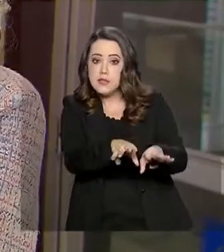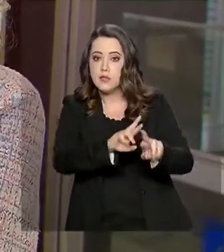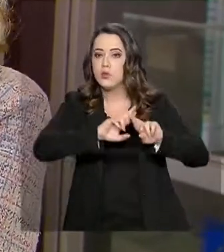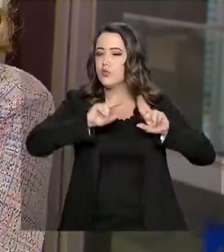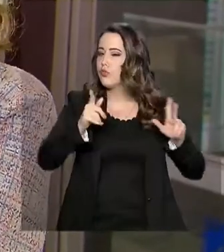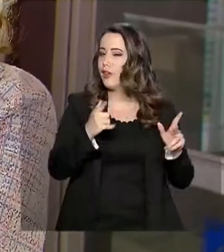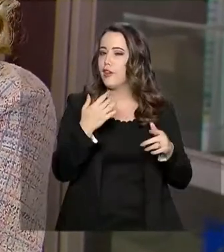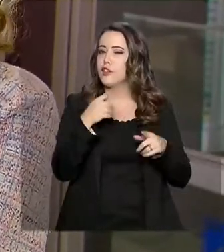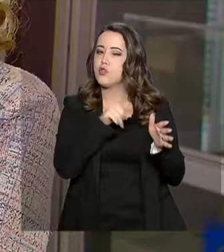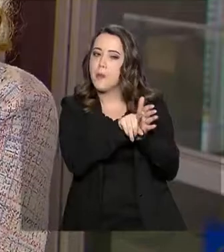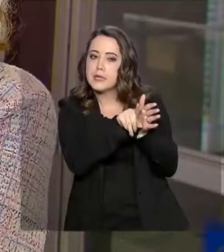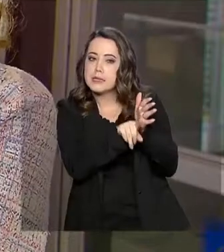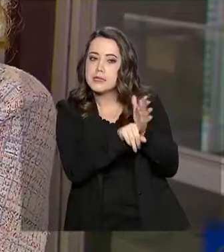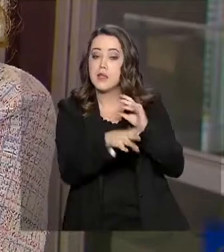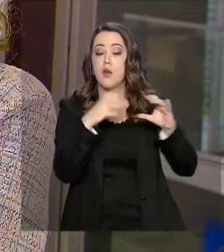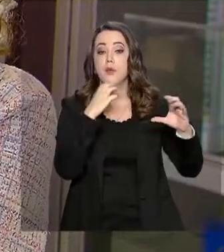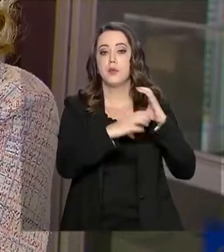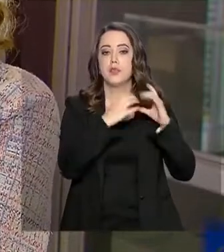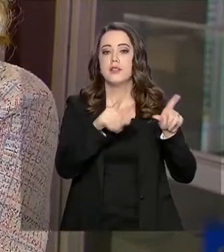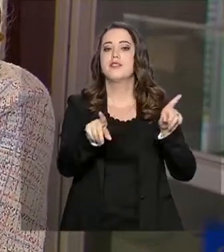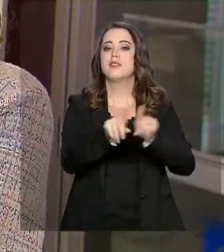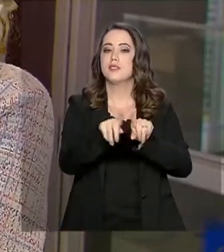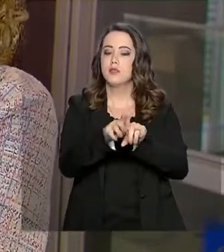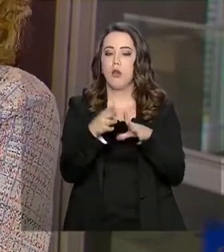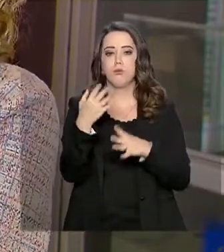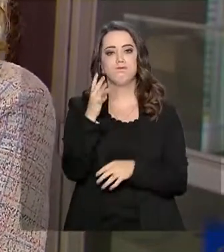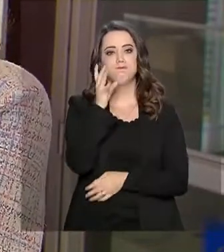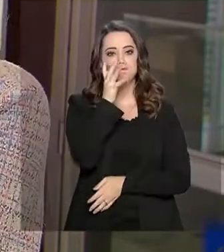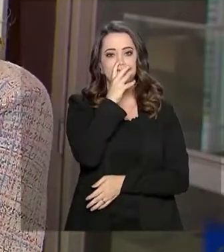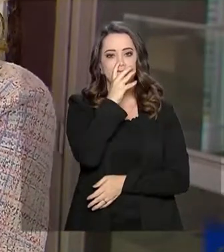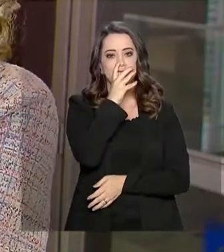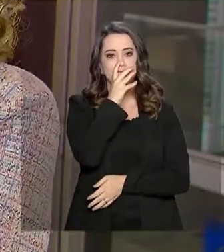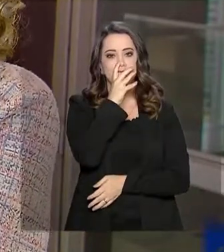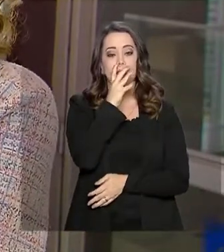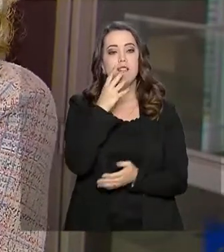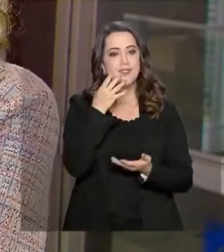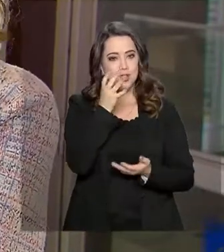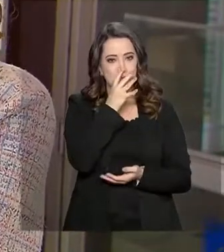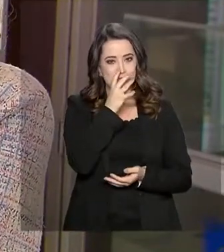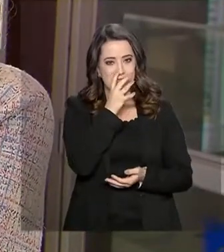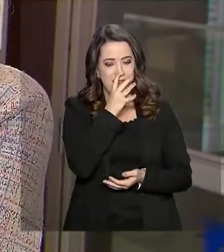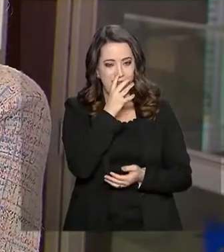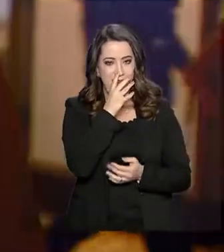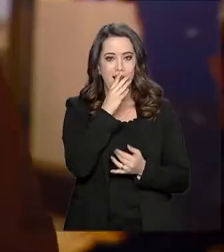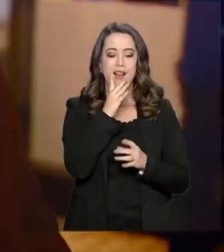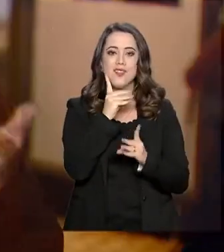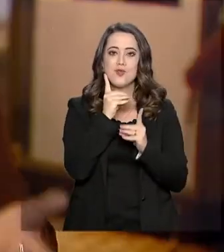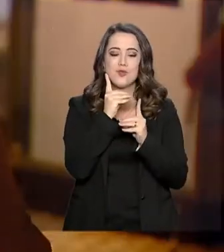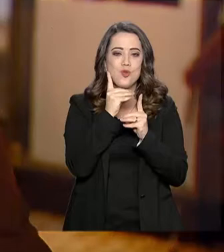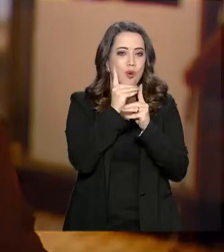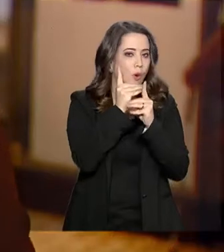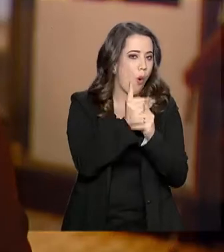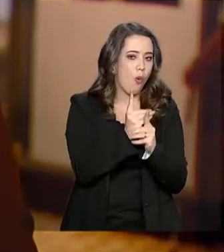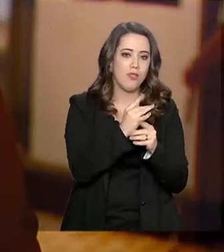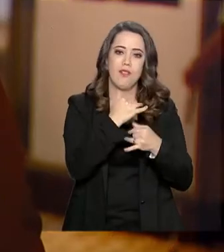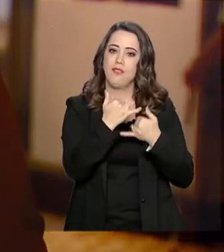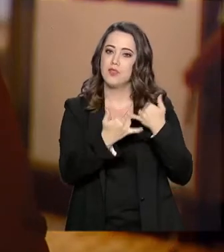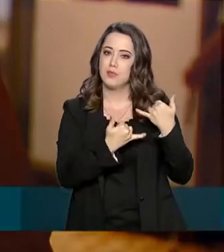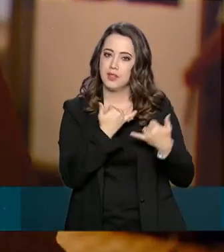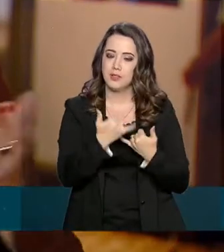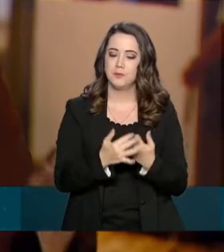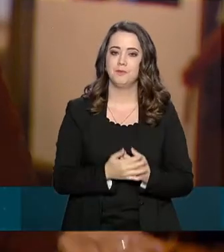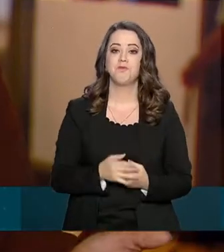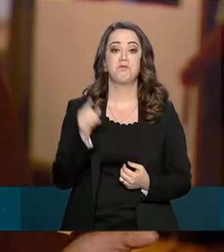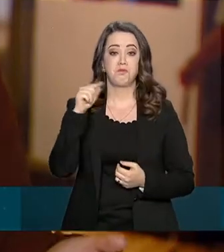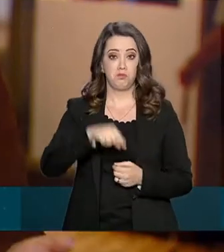pesquisa, comunicação, mas são lugares também de contemplação, de lazer, de descobertas. E é aqui no museu que a